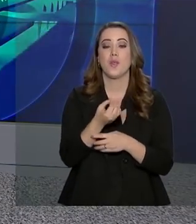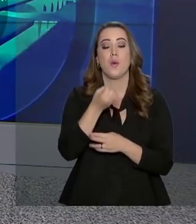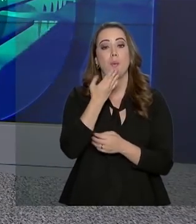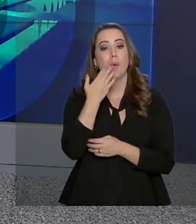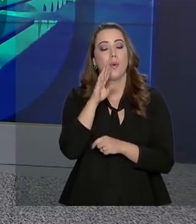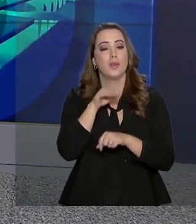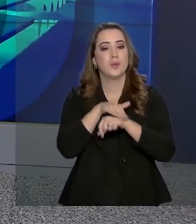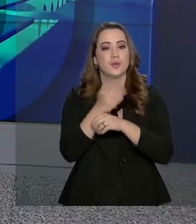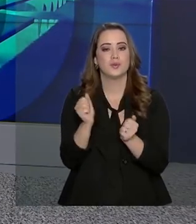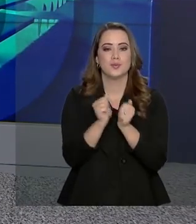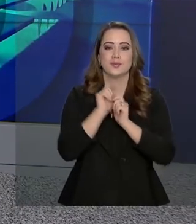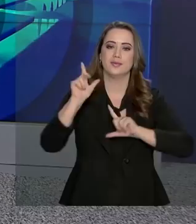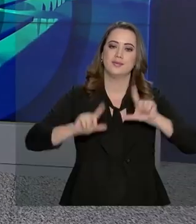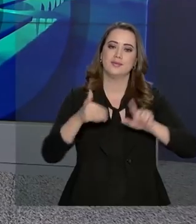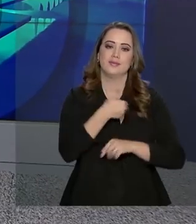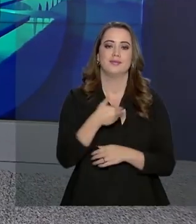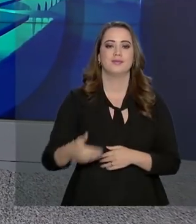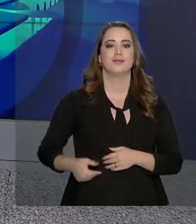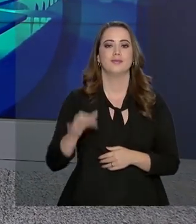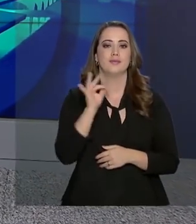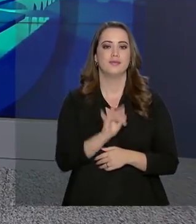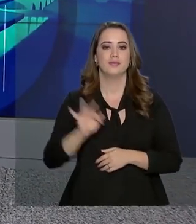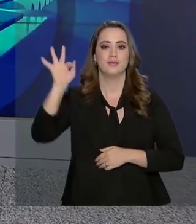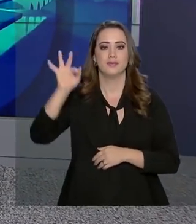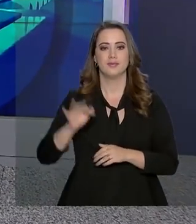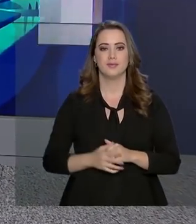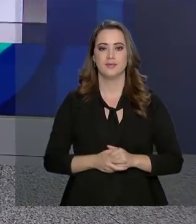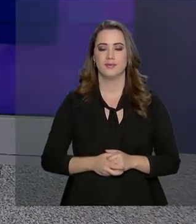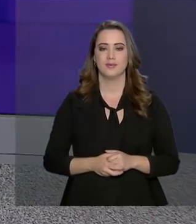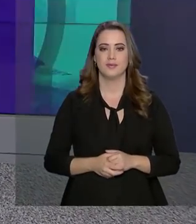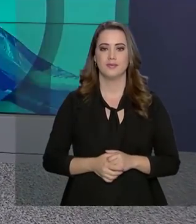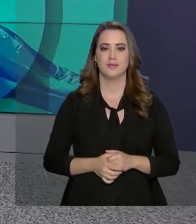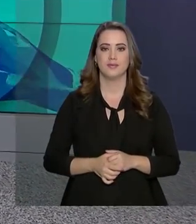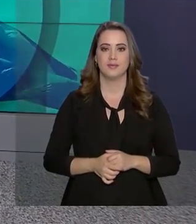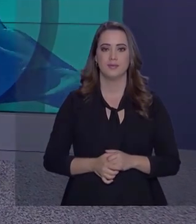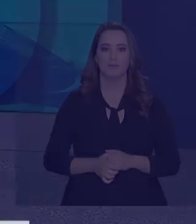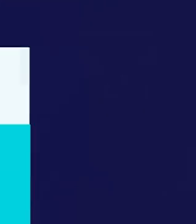Uma boa noite e continue com a gente na NBR e a TV do governo federal.